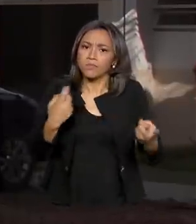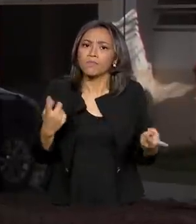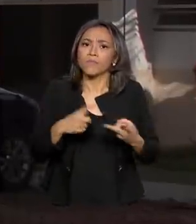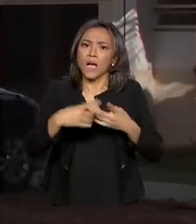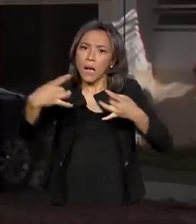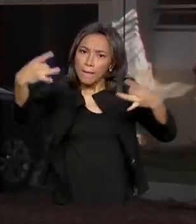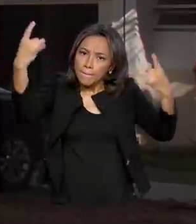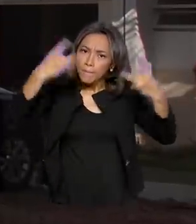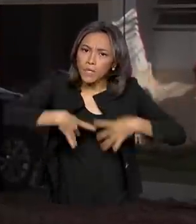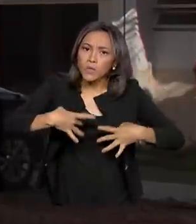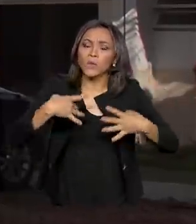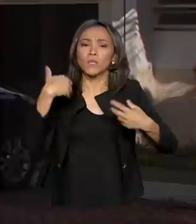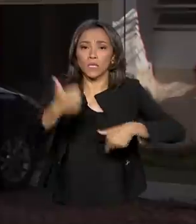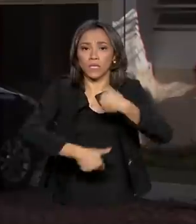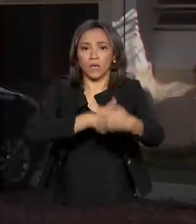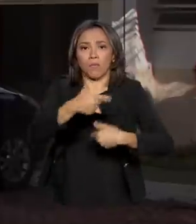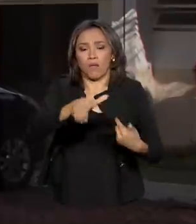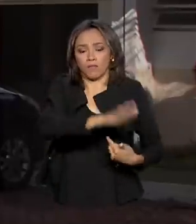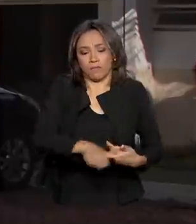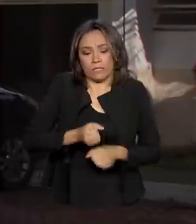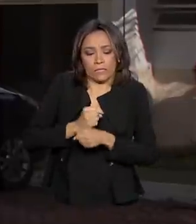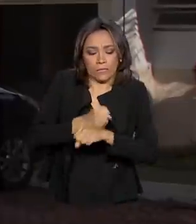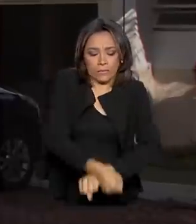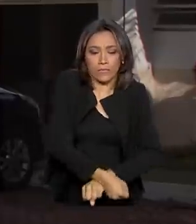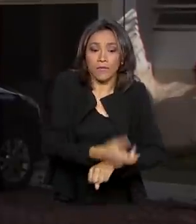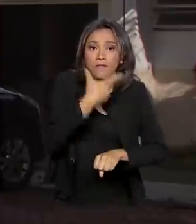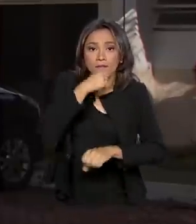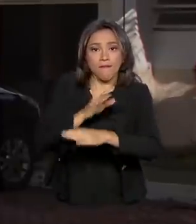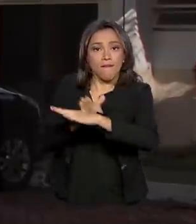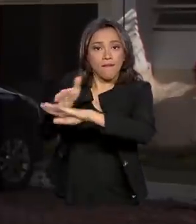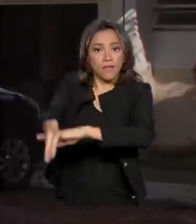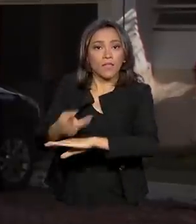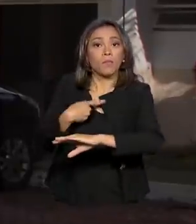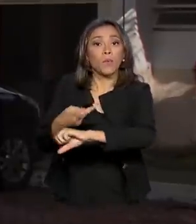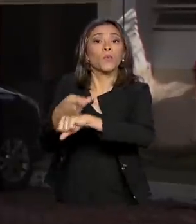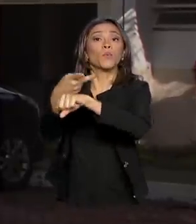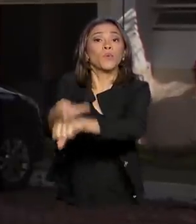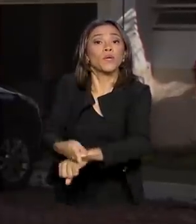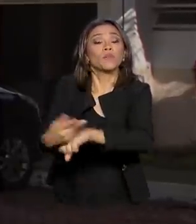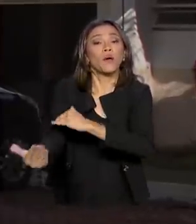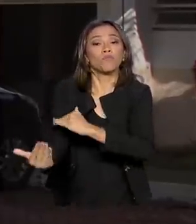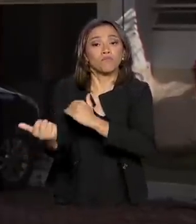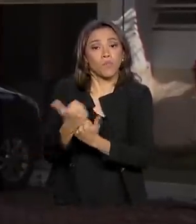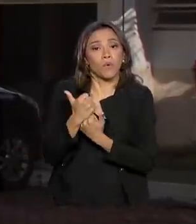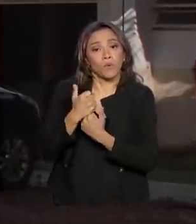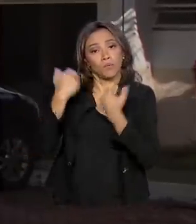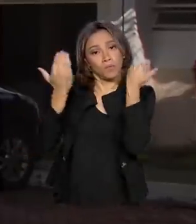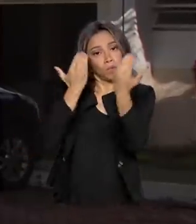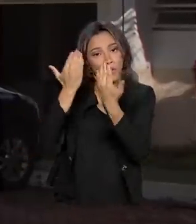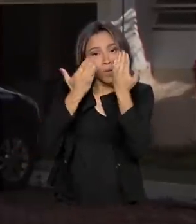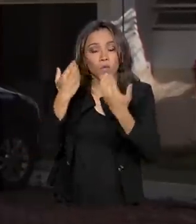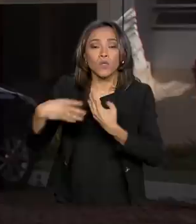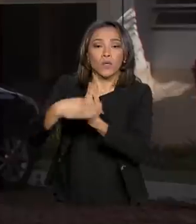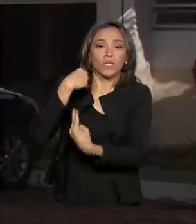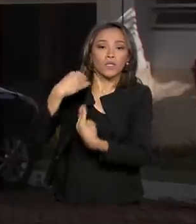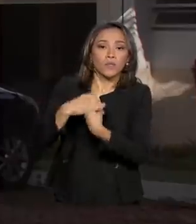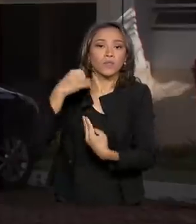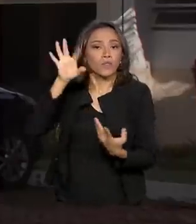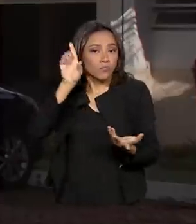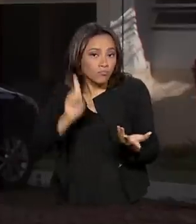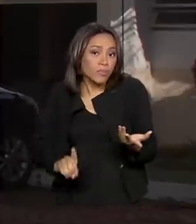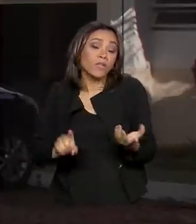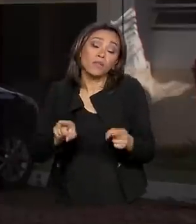abandono e trabalho infantil. Quem entra por aquela porta está à procura de acolhimento psicológico, assistência jurídica e social.